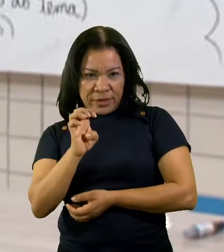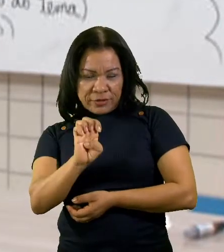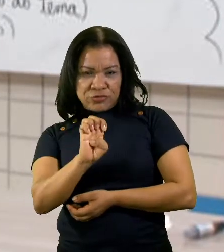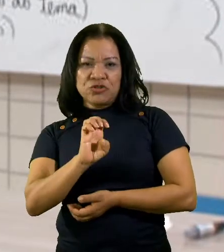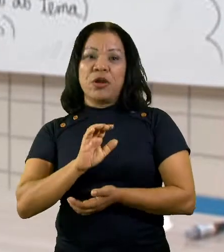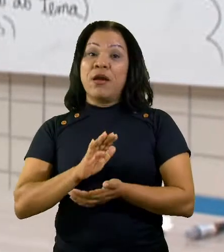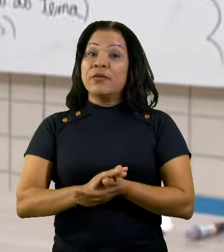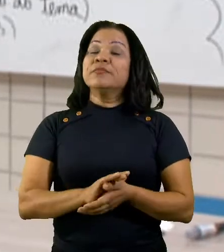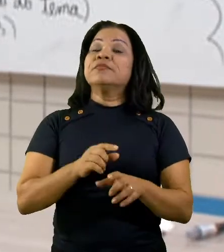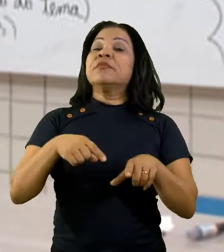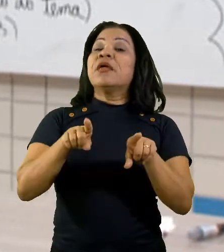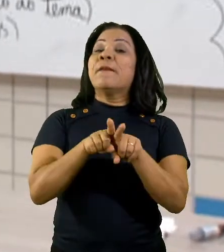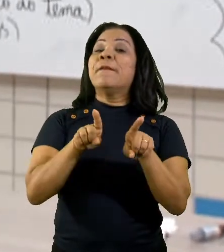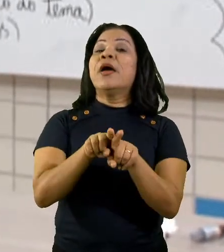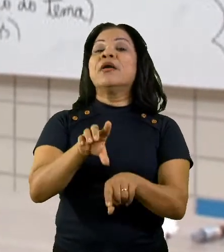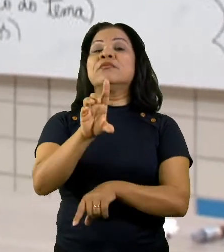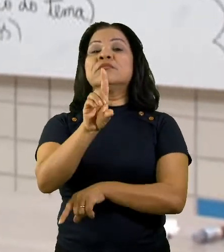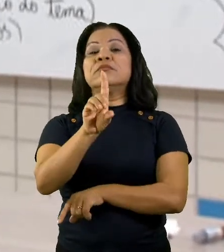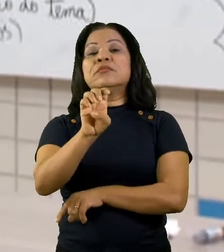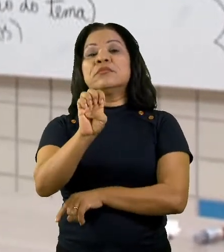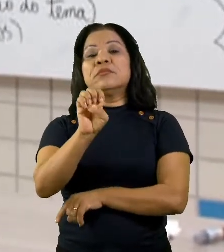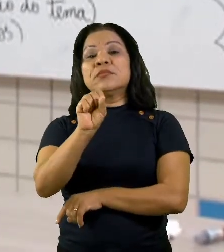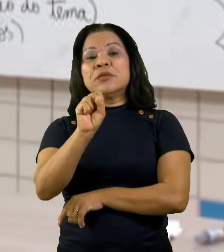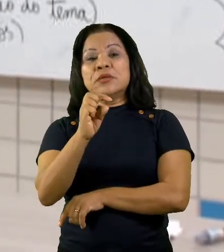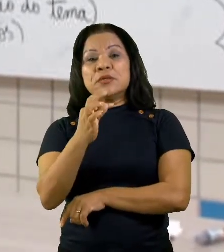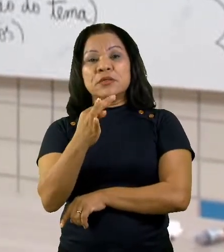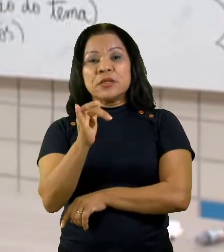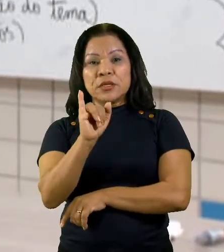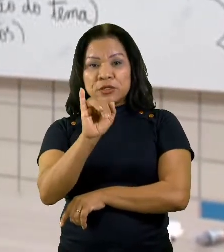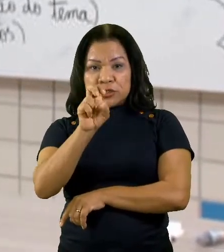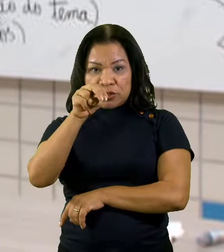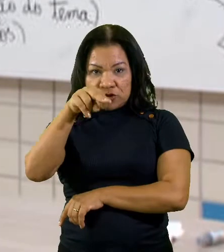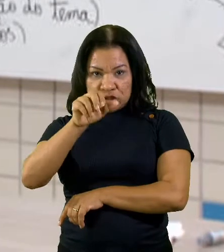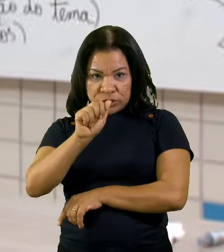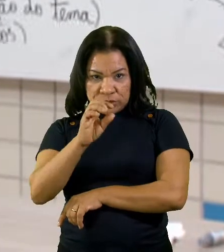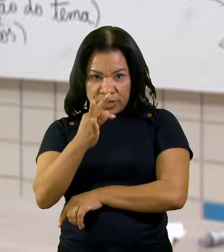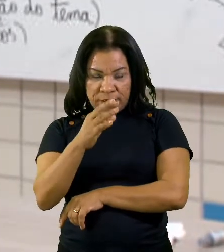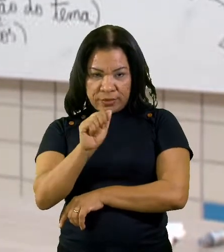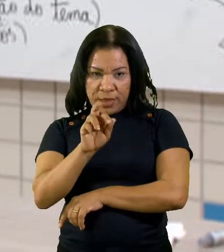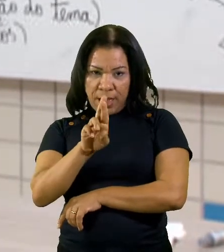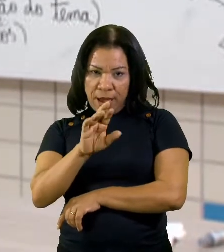destinatário é quem recebe, por isso a gente dá o nome de receptor.